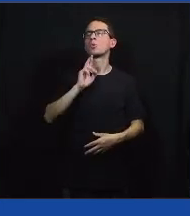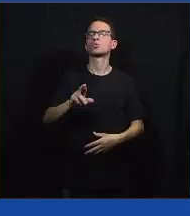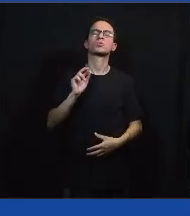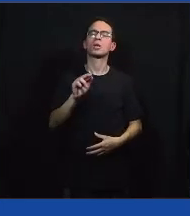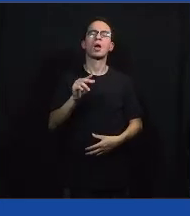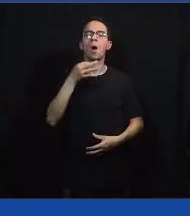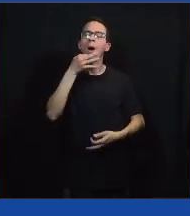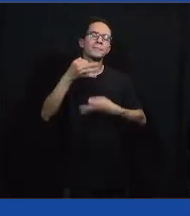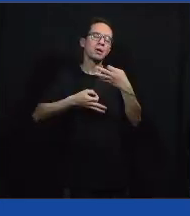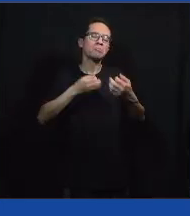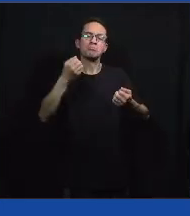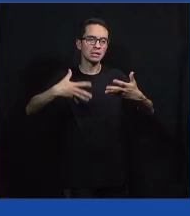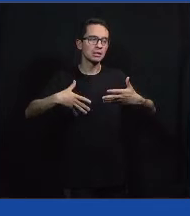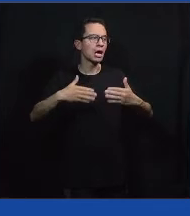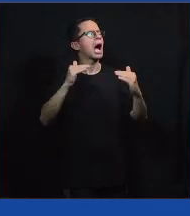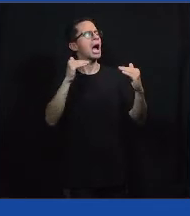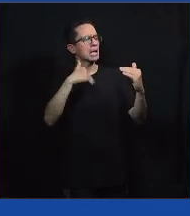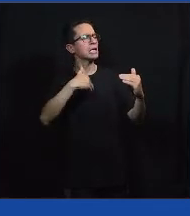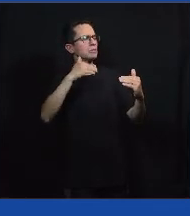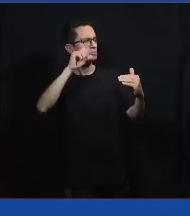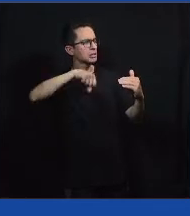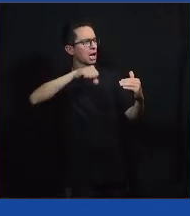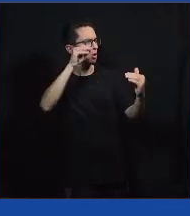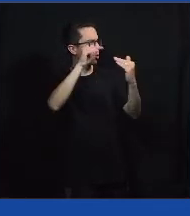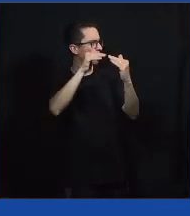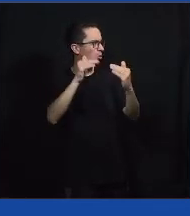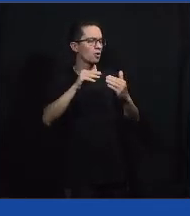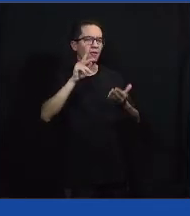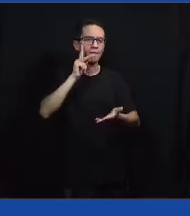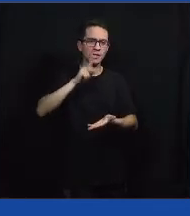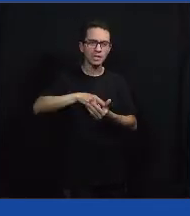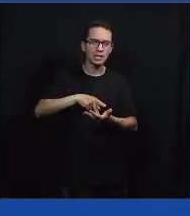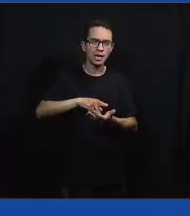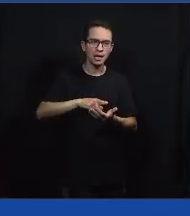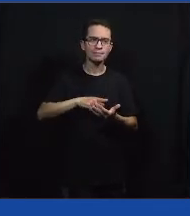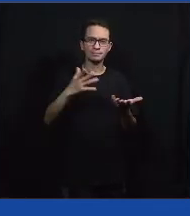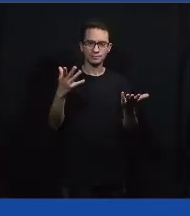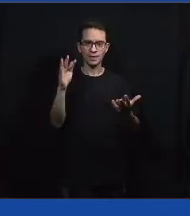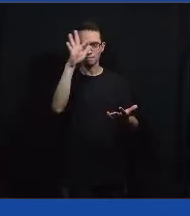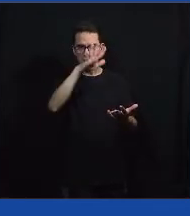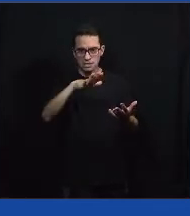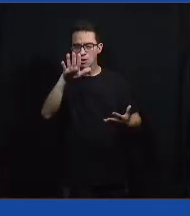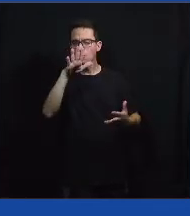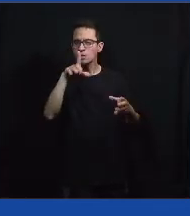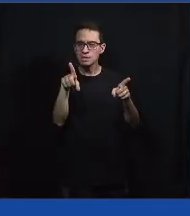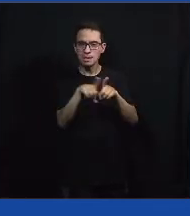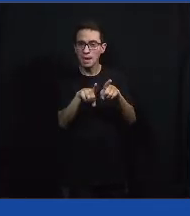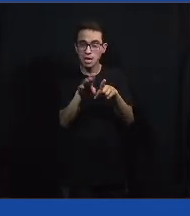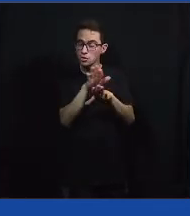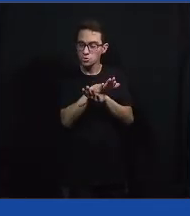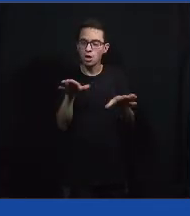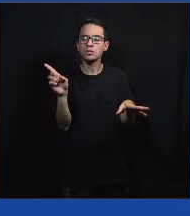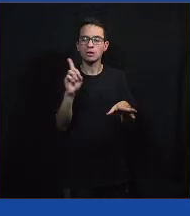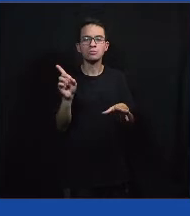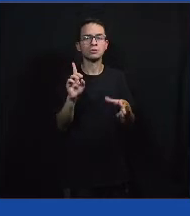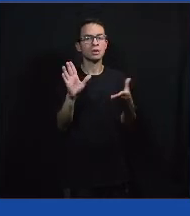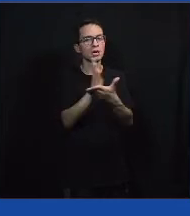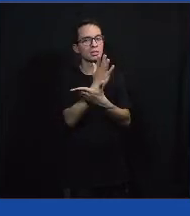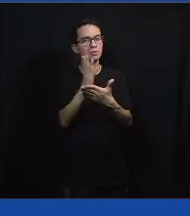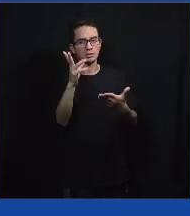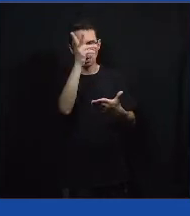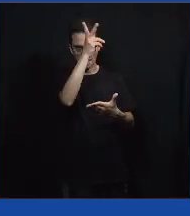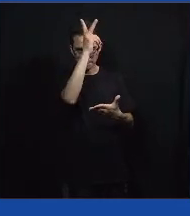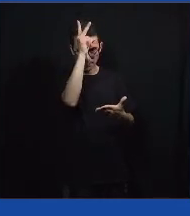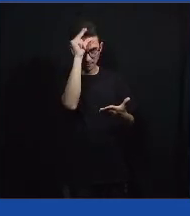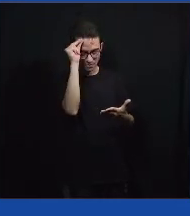É, eu concordo. Eu acredito também que não é só na escala federal. Existe muita a prefeitura, as EMEIs,